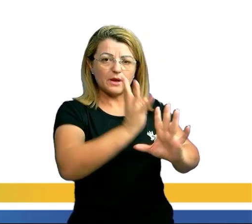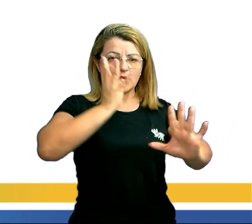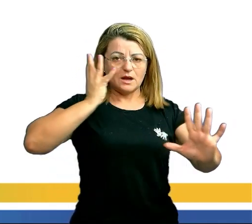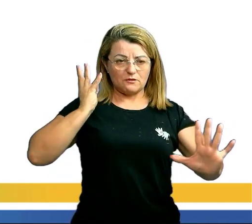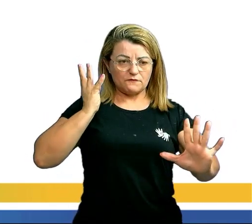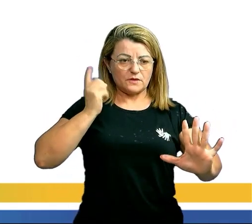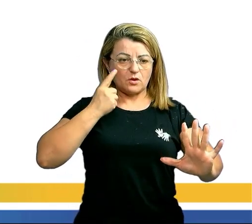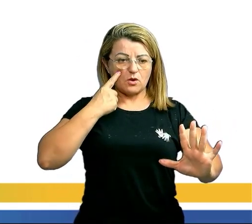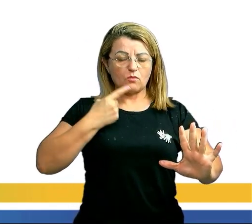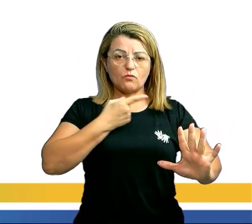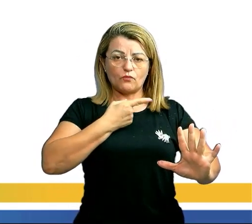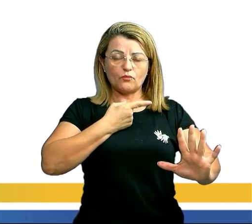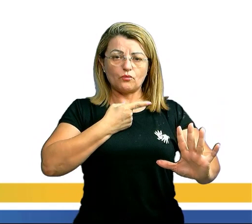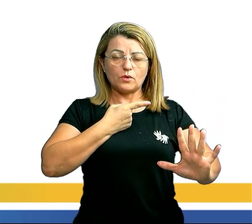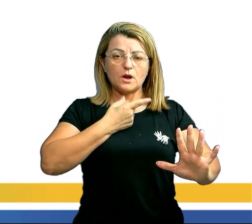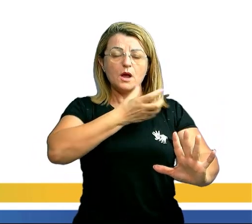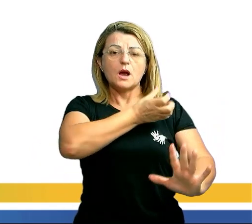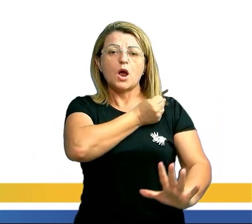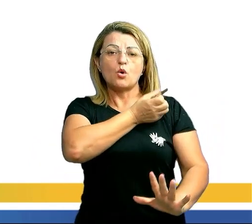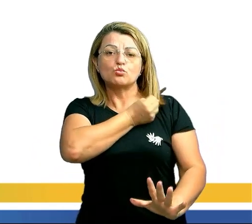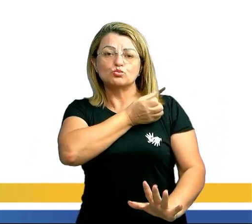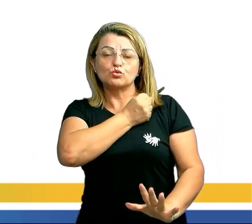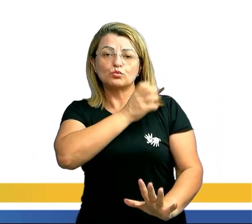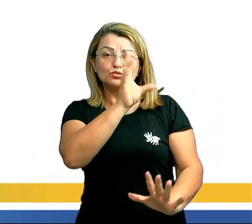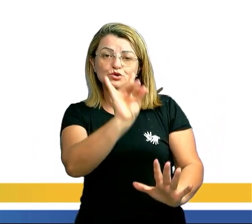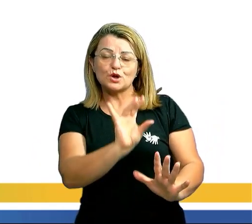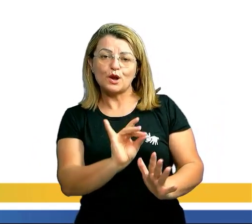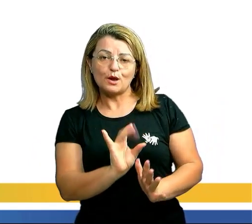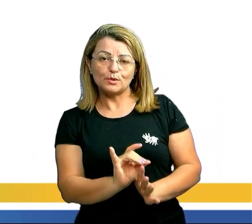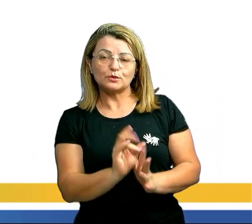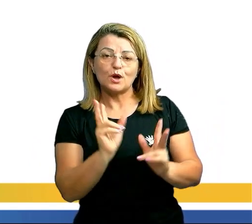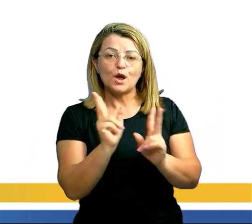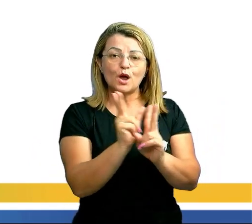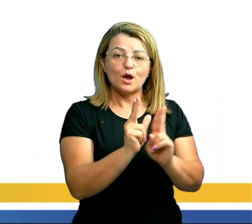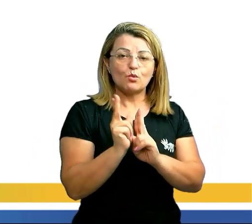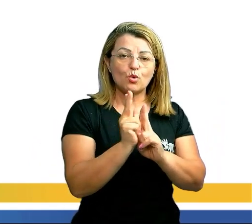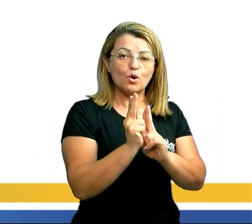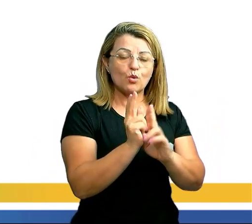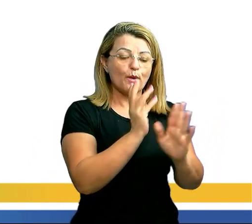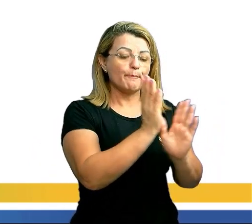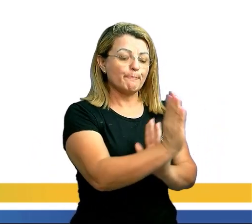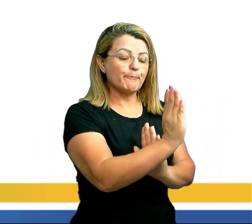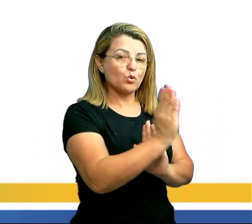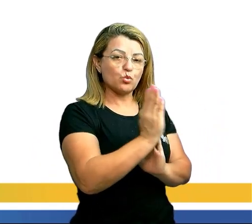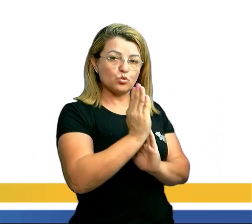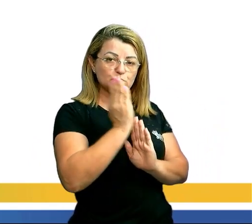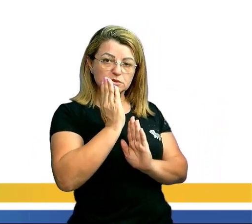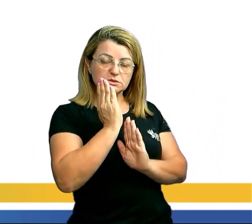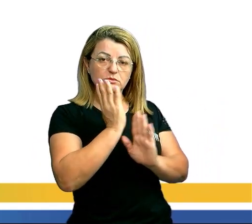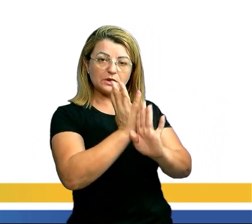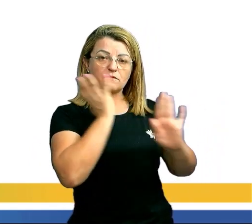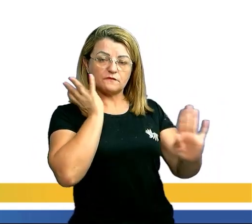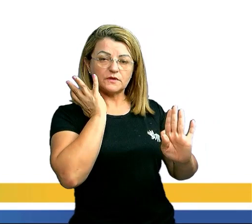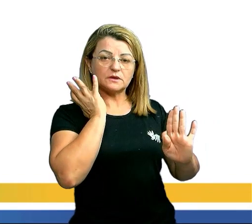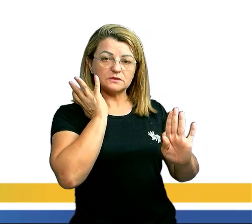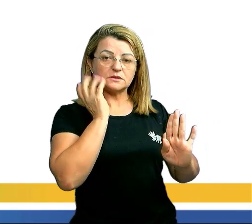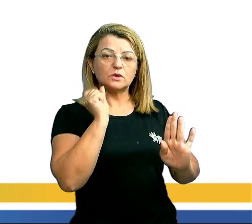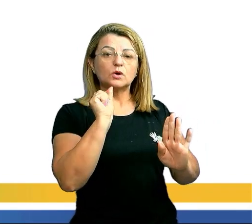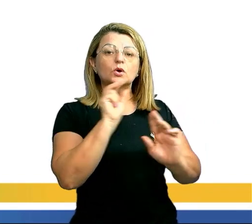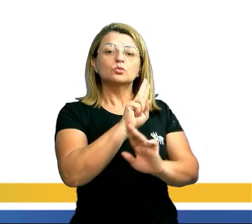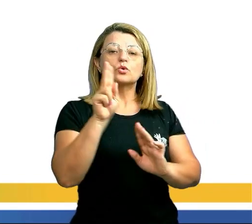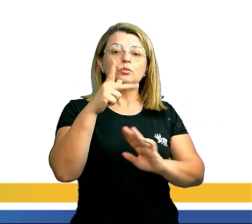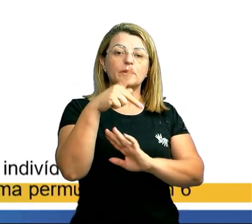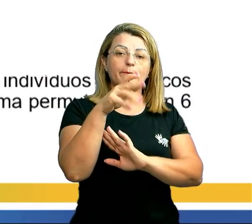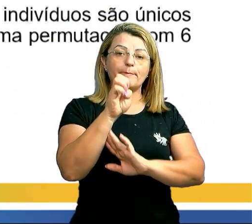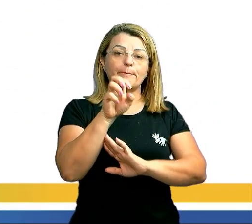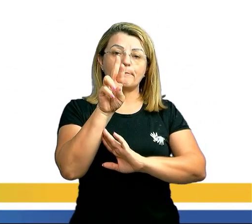isso aqui, o número de elementos é igual ao número de posições que elas vão ocupar. Caracteriza permutação.